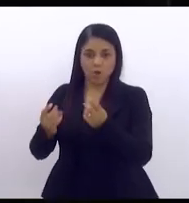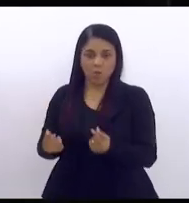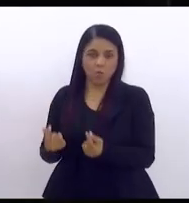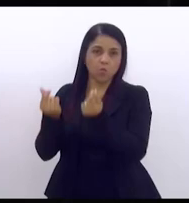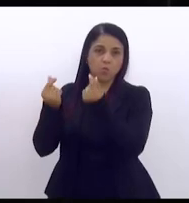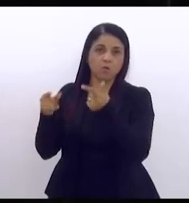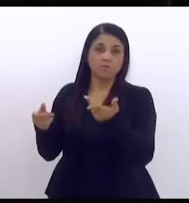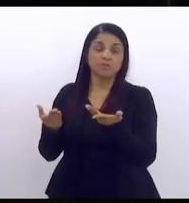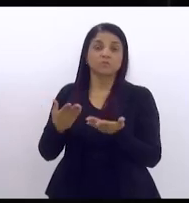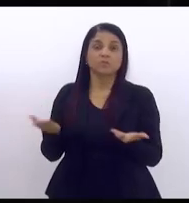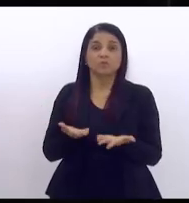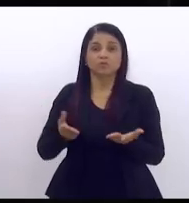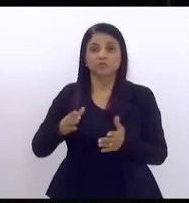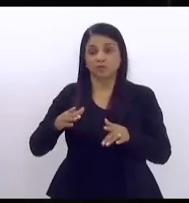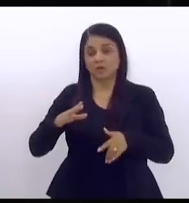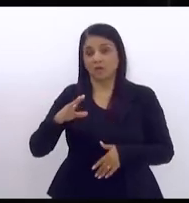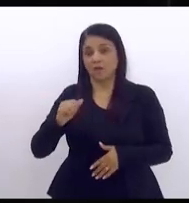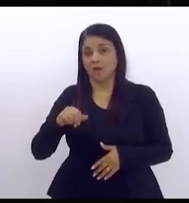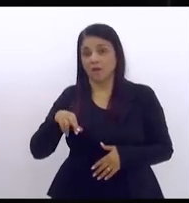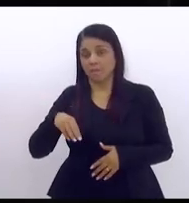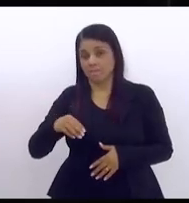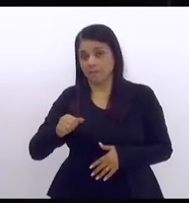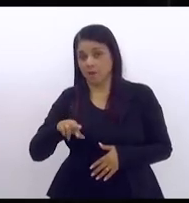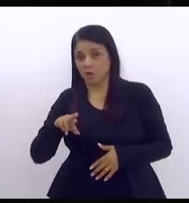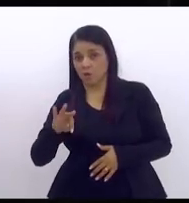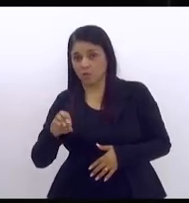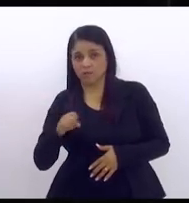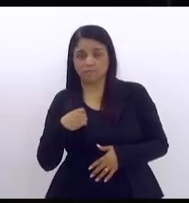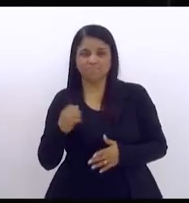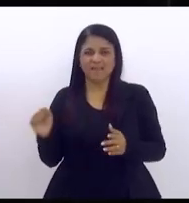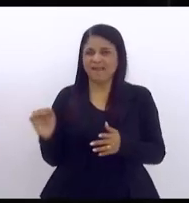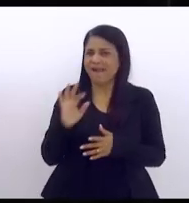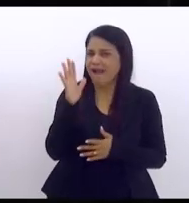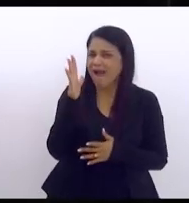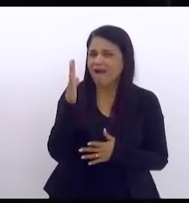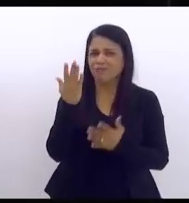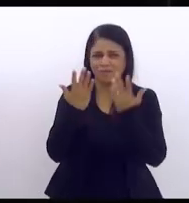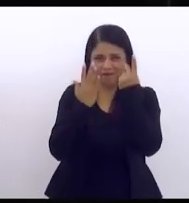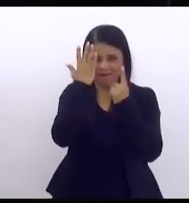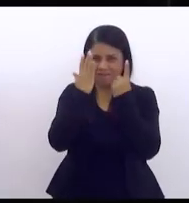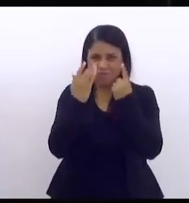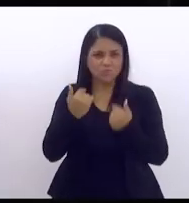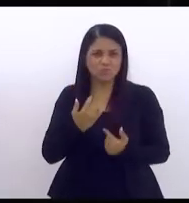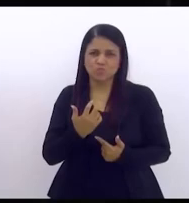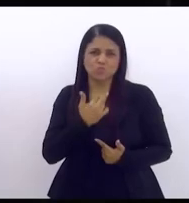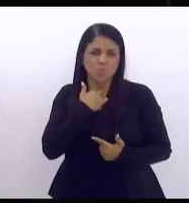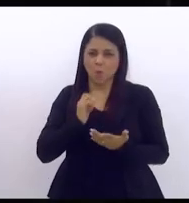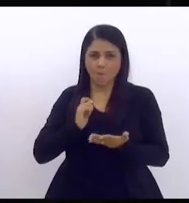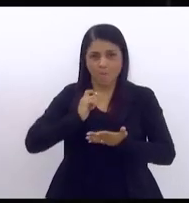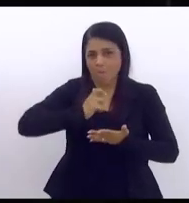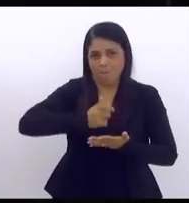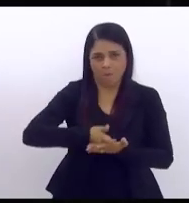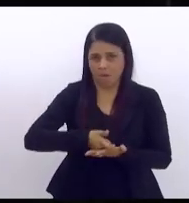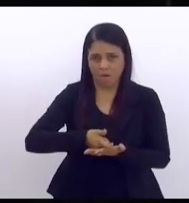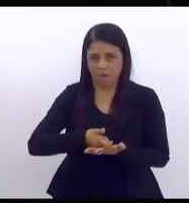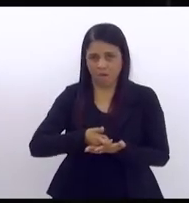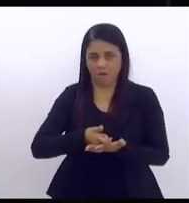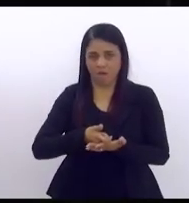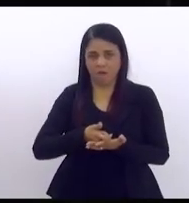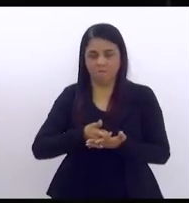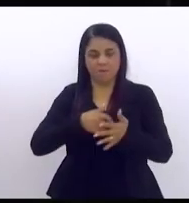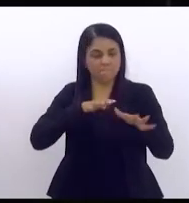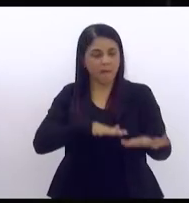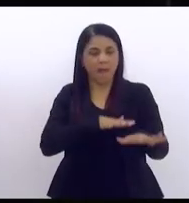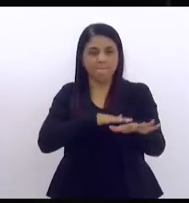são caríssimos a população de baixa renda não consegue pagar ali para assistir o